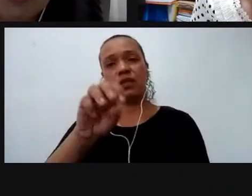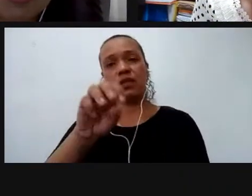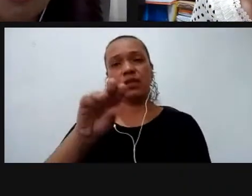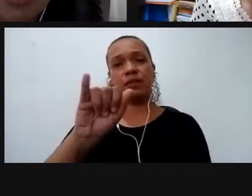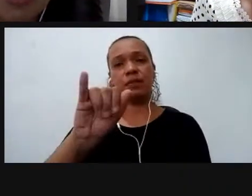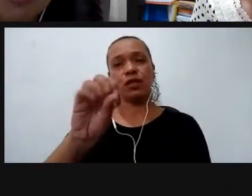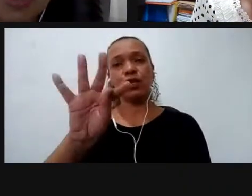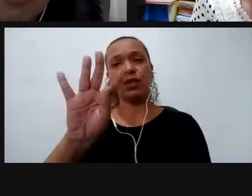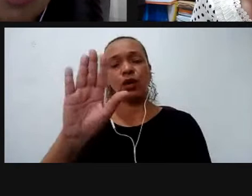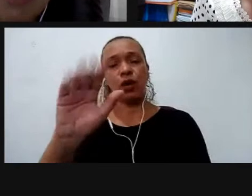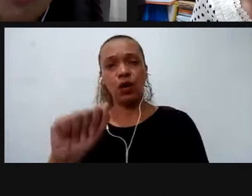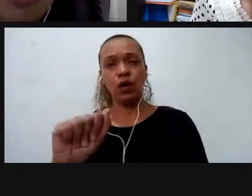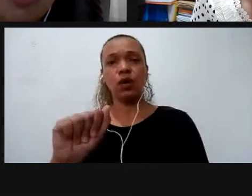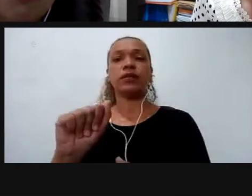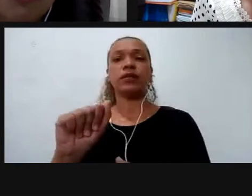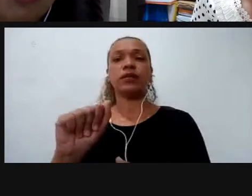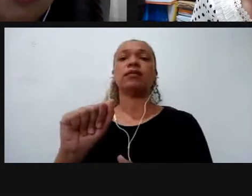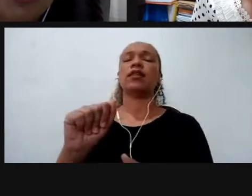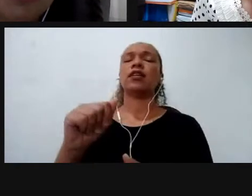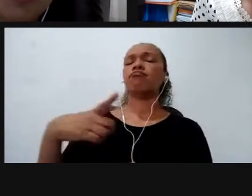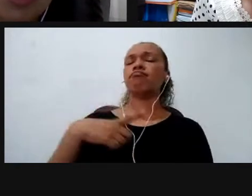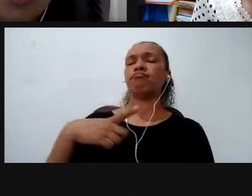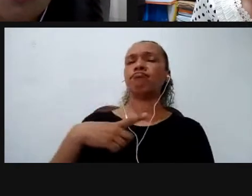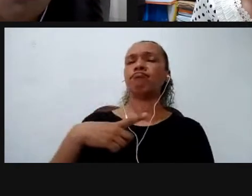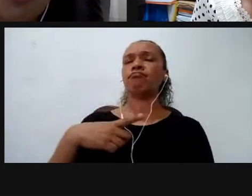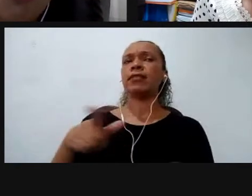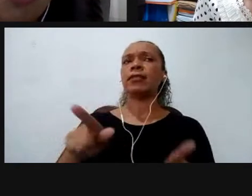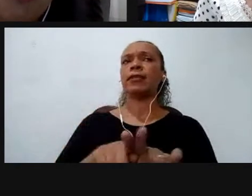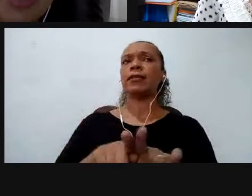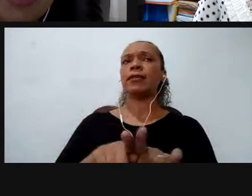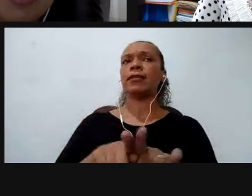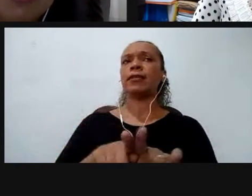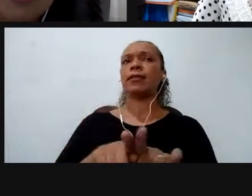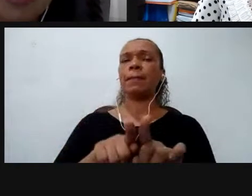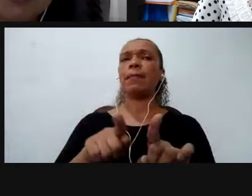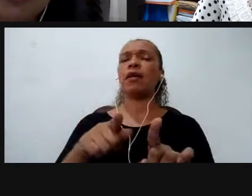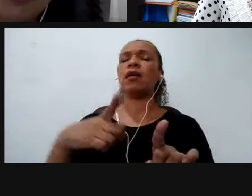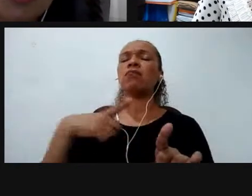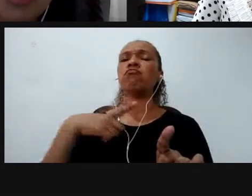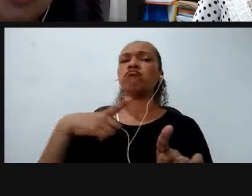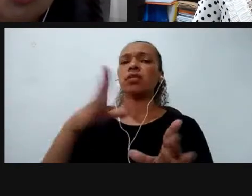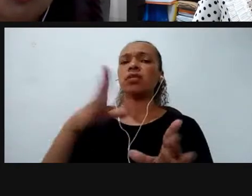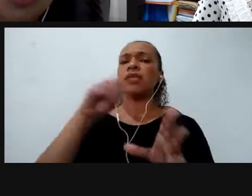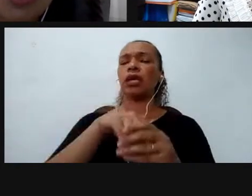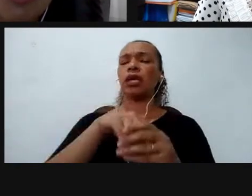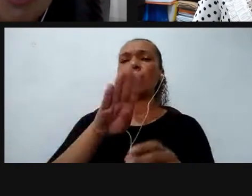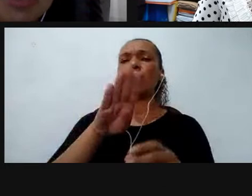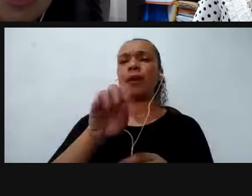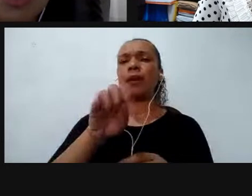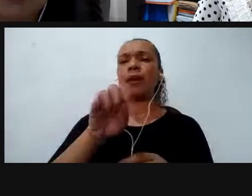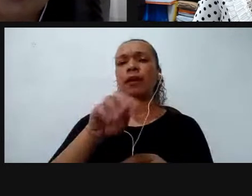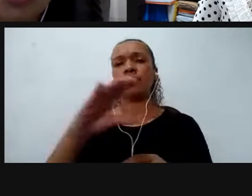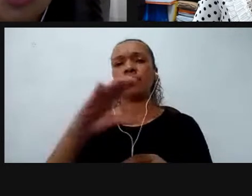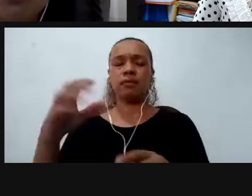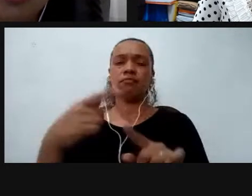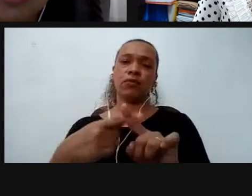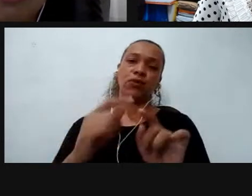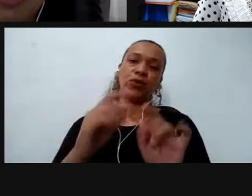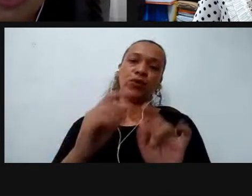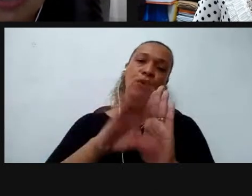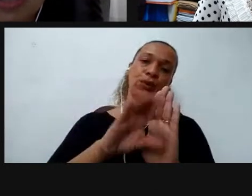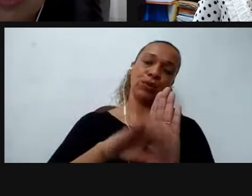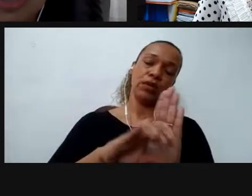própria BNCC vem trazendo até por propor esses conceitos dos multiletramentos essas relações